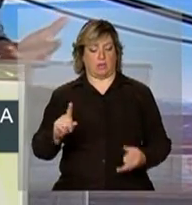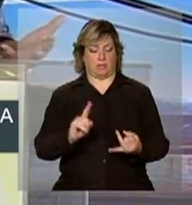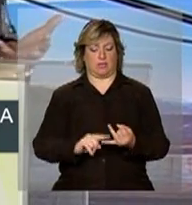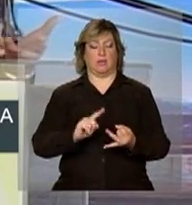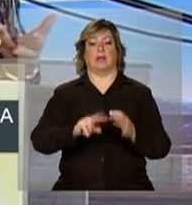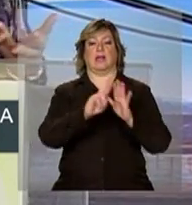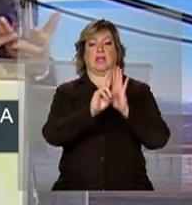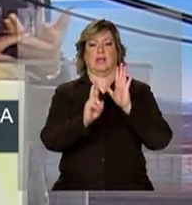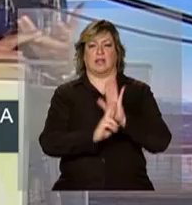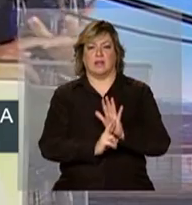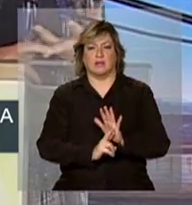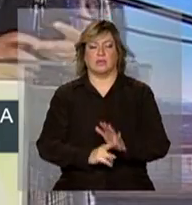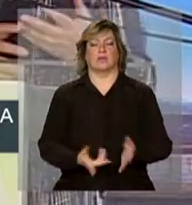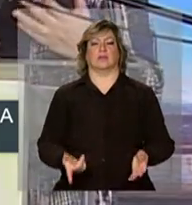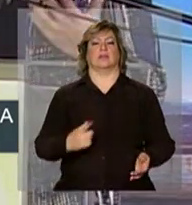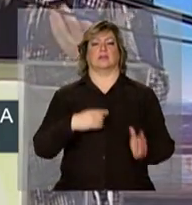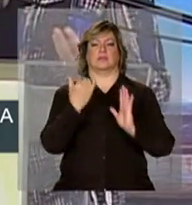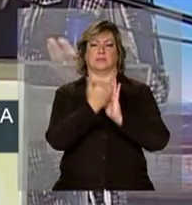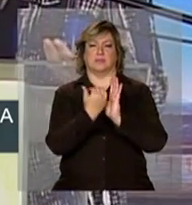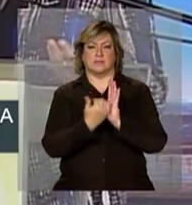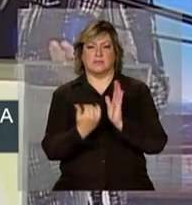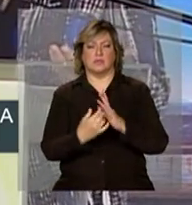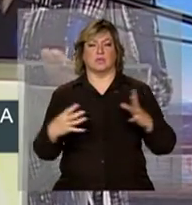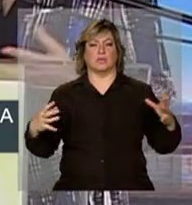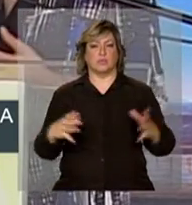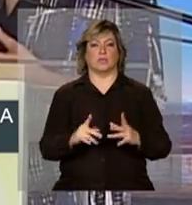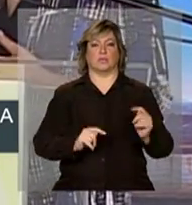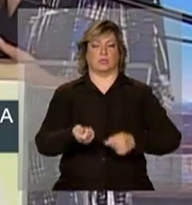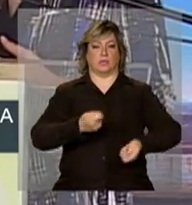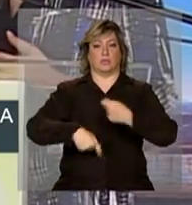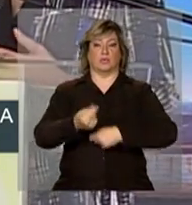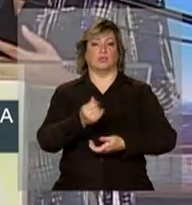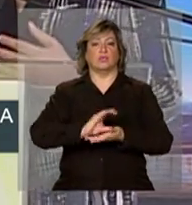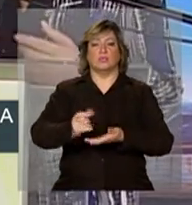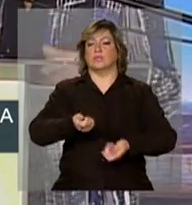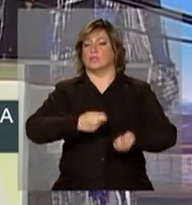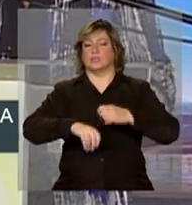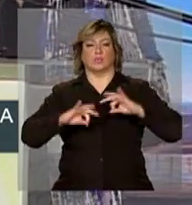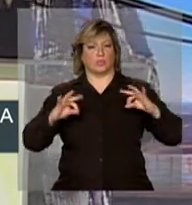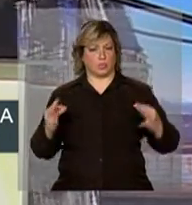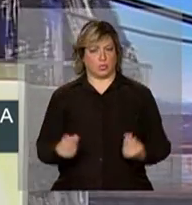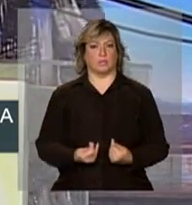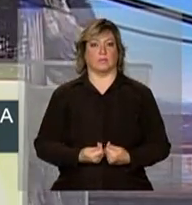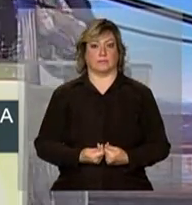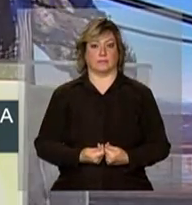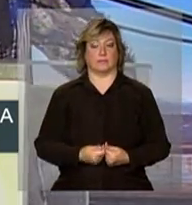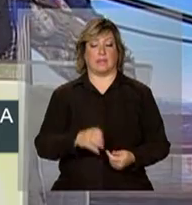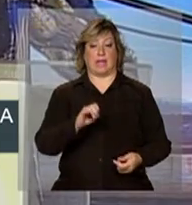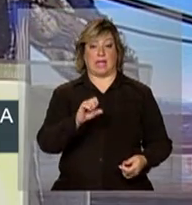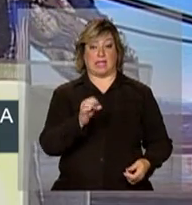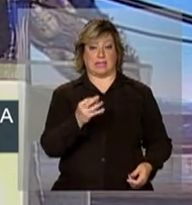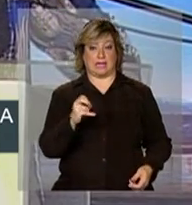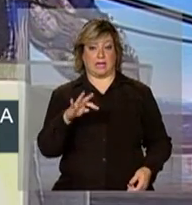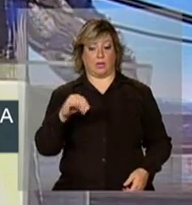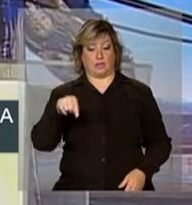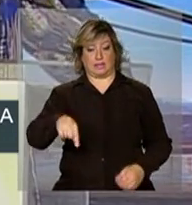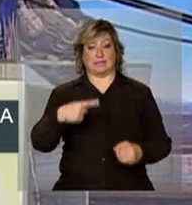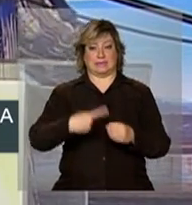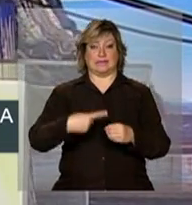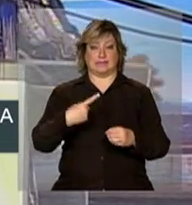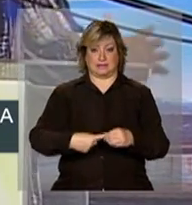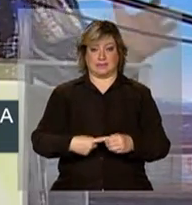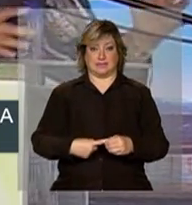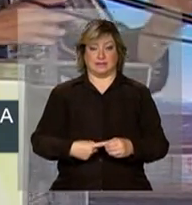regulatória e de equacionamento econômico-financeiro. Estreito, como foi recordado aqui,